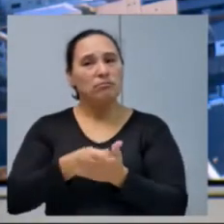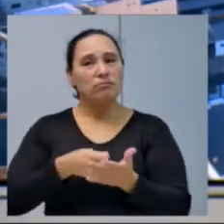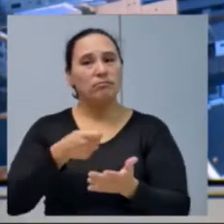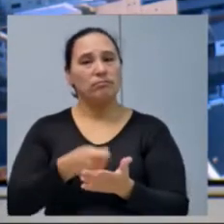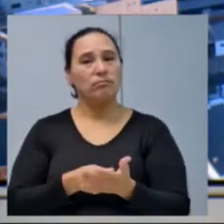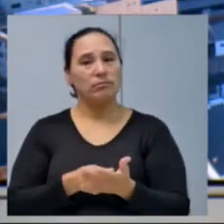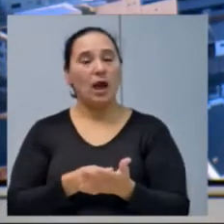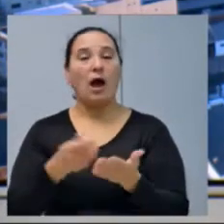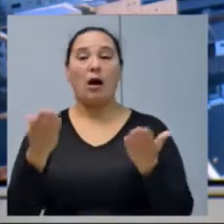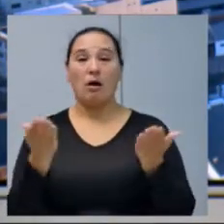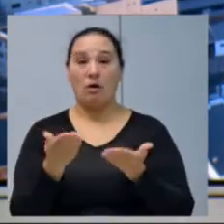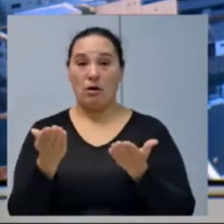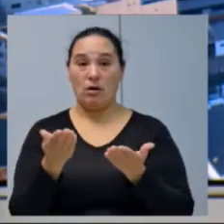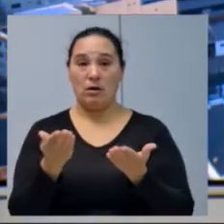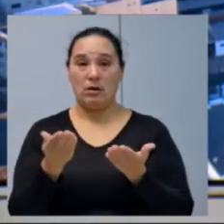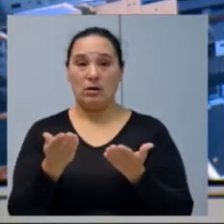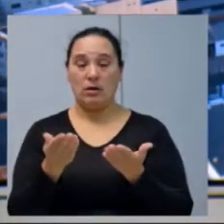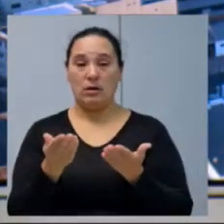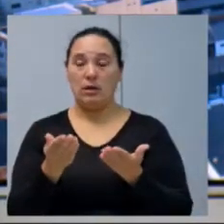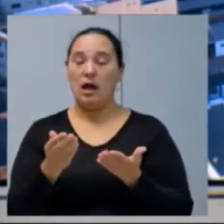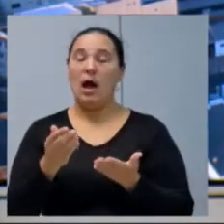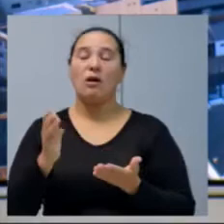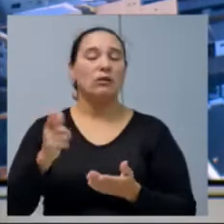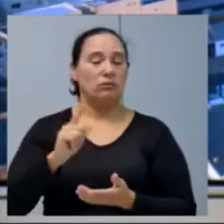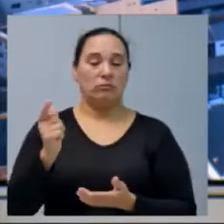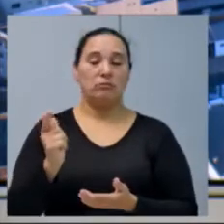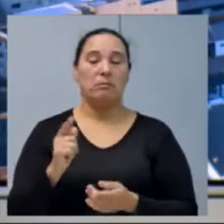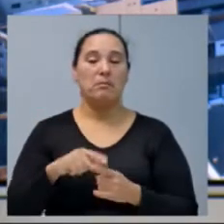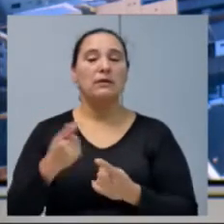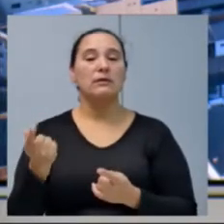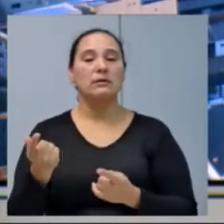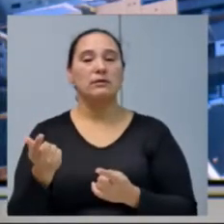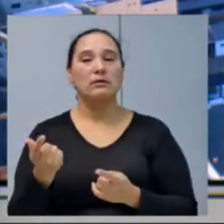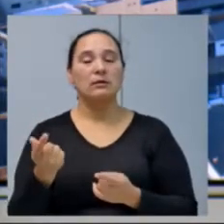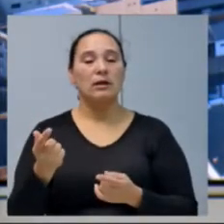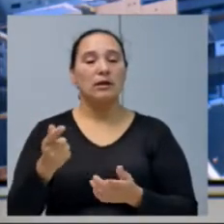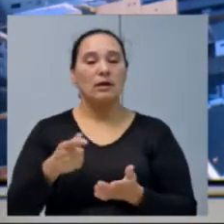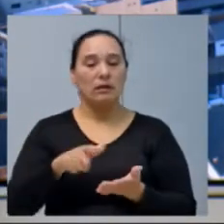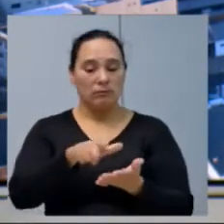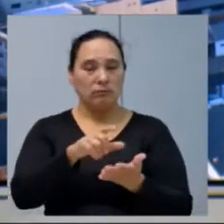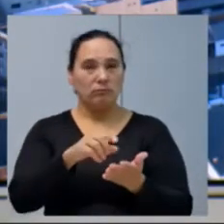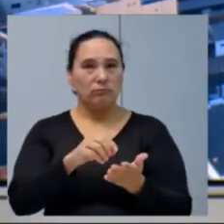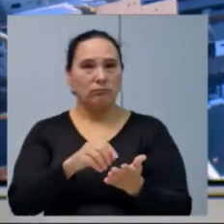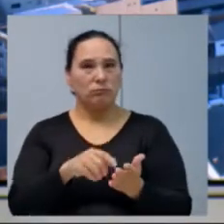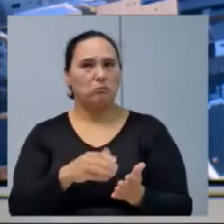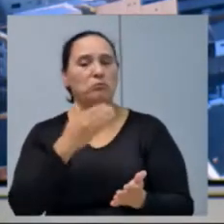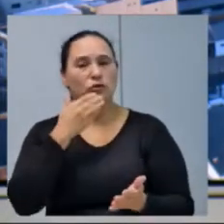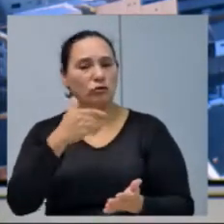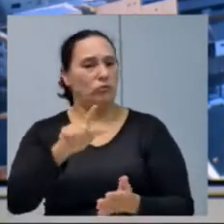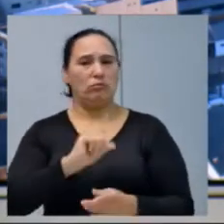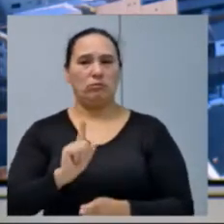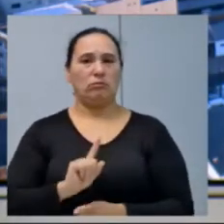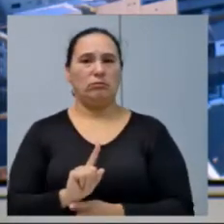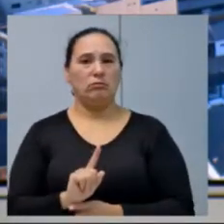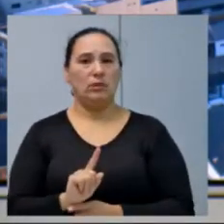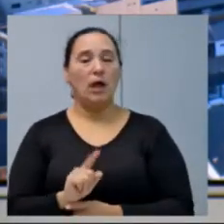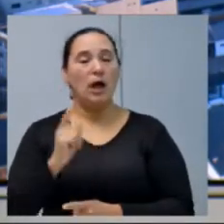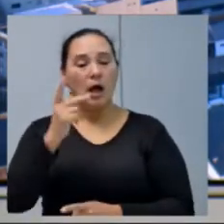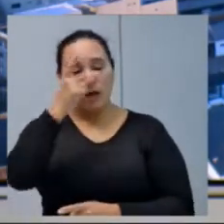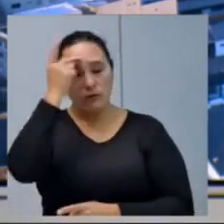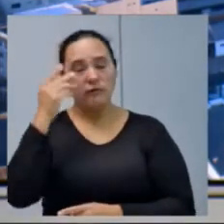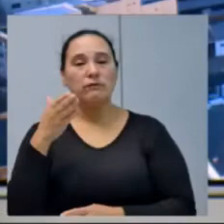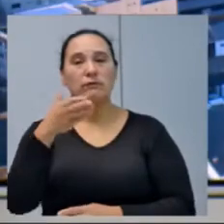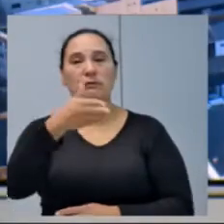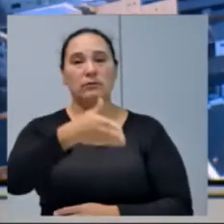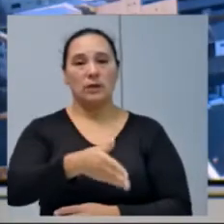Existe, agora não existe, não sei se já chegou, mas não constava na licitação anterior. Então, a pessoa que chega lá,